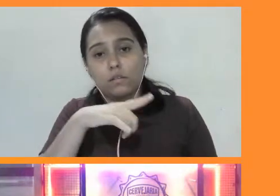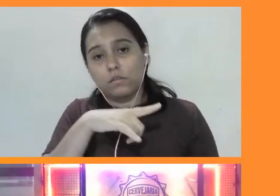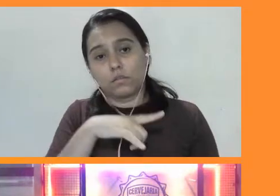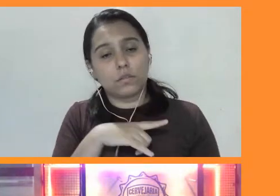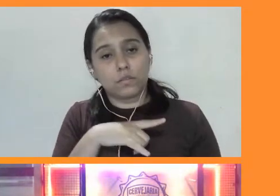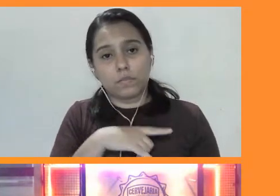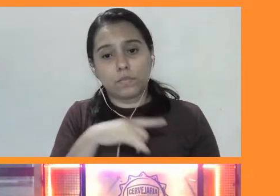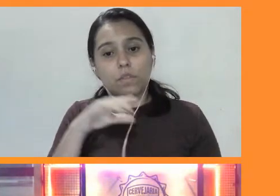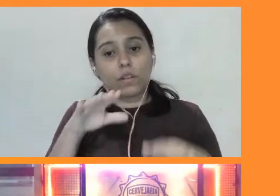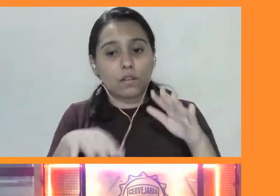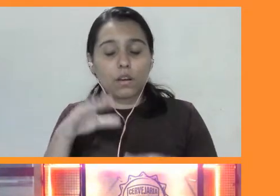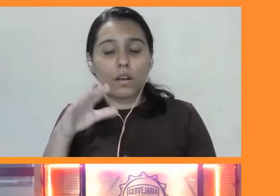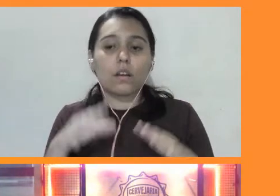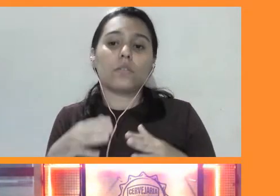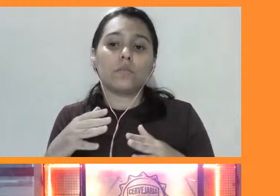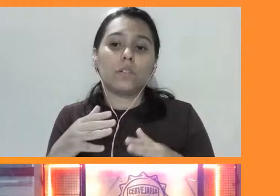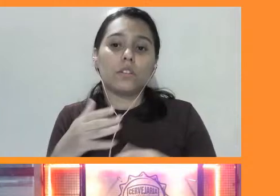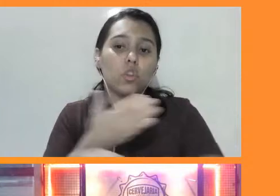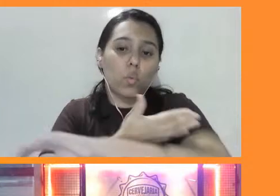mais frequentes dentro da população.